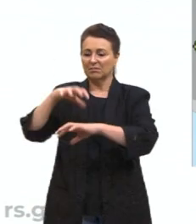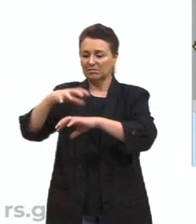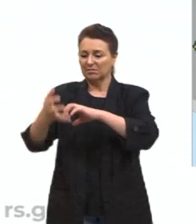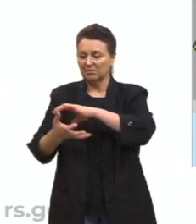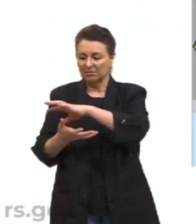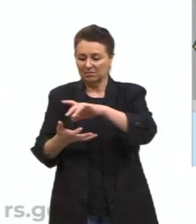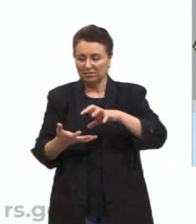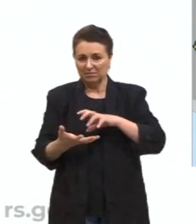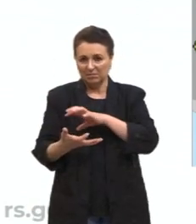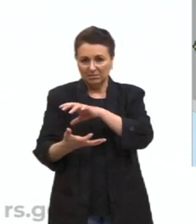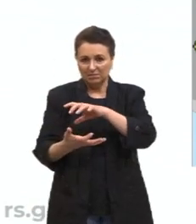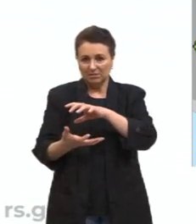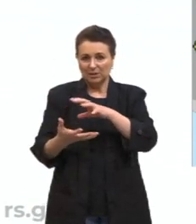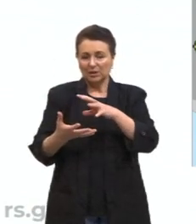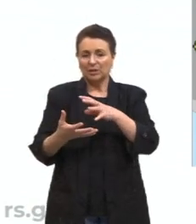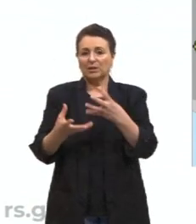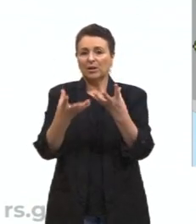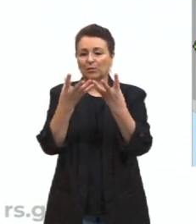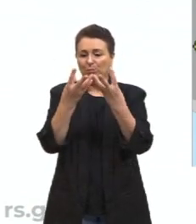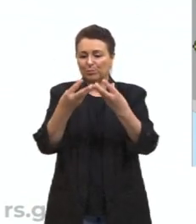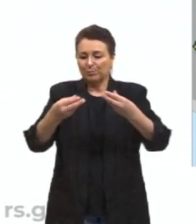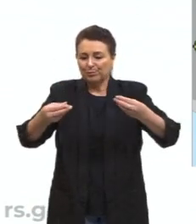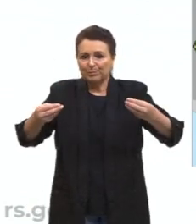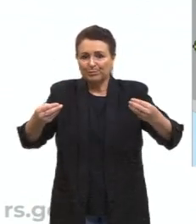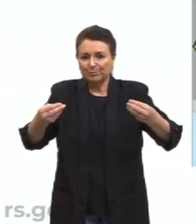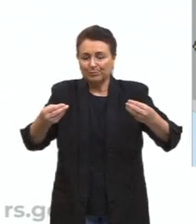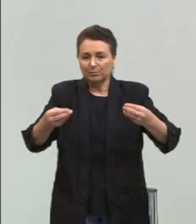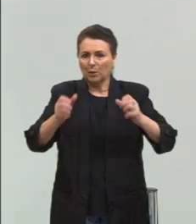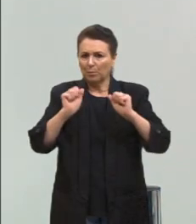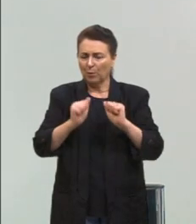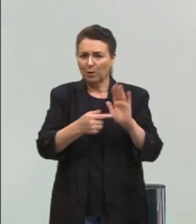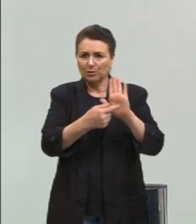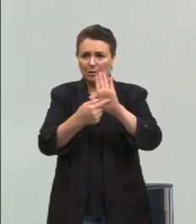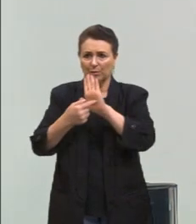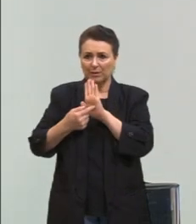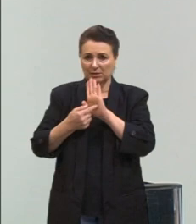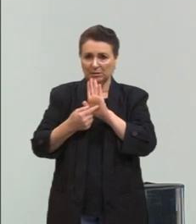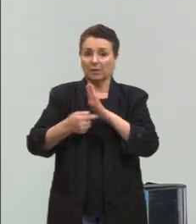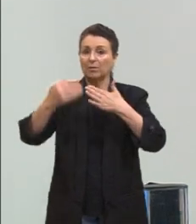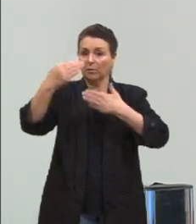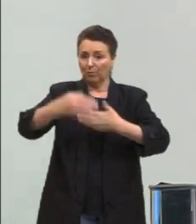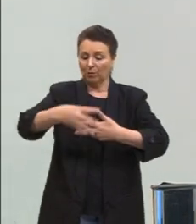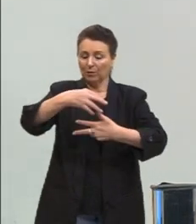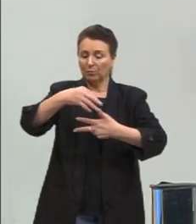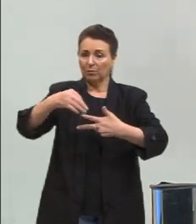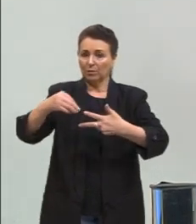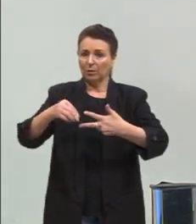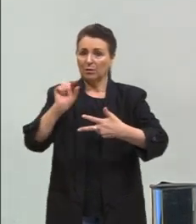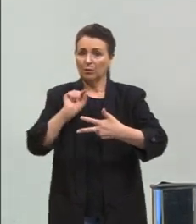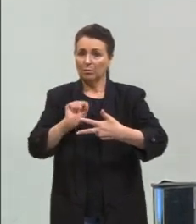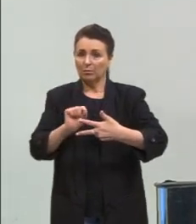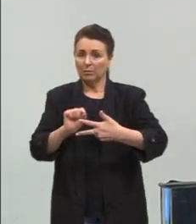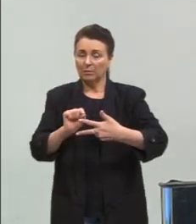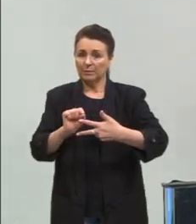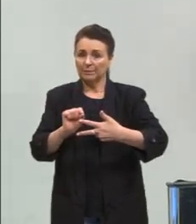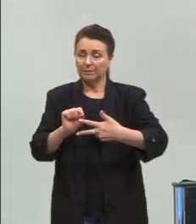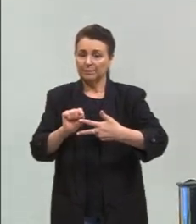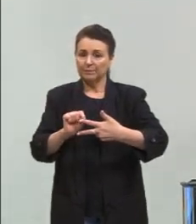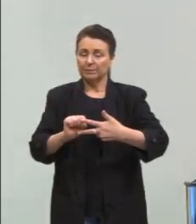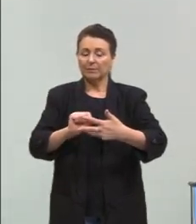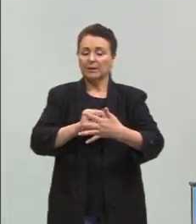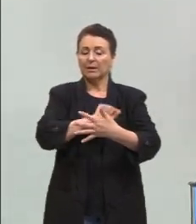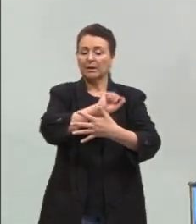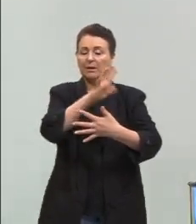exatamente. Para nós aqui, e pode aparecer na nossa prova, é justamente a mata